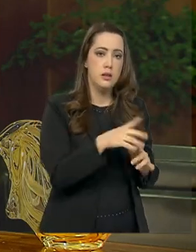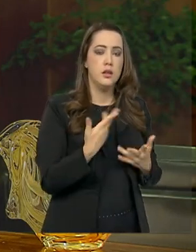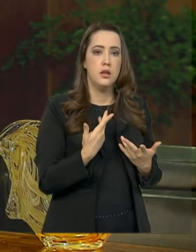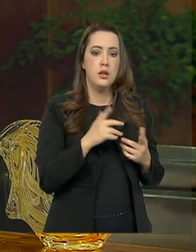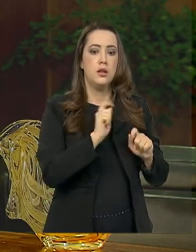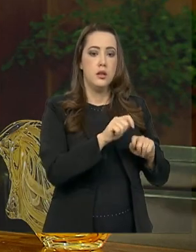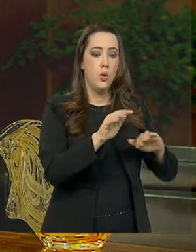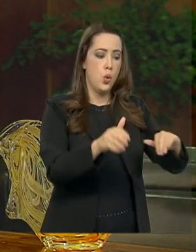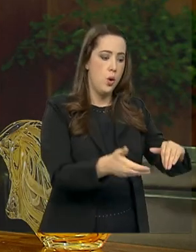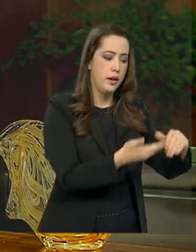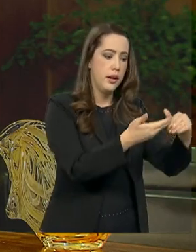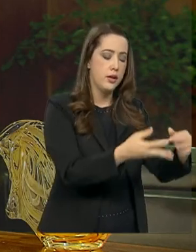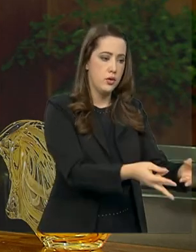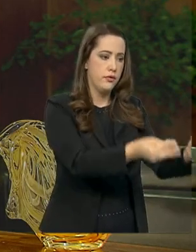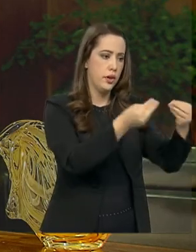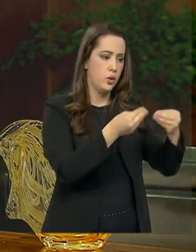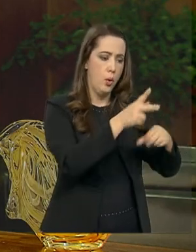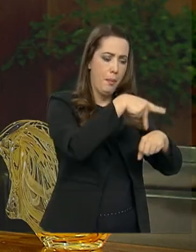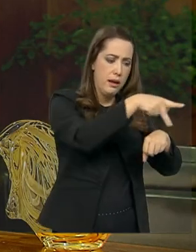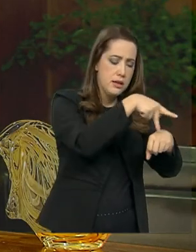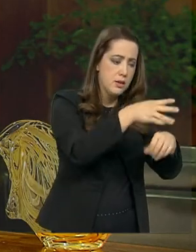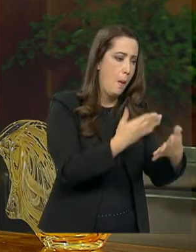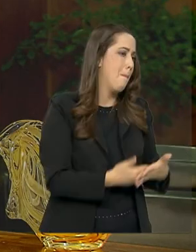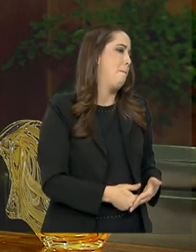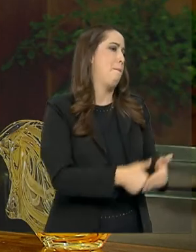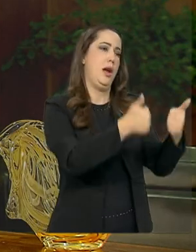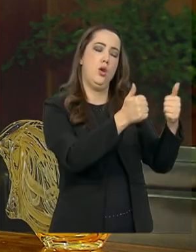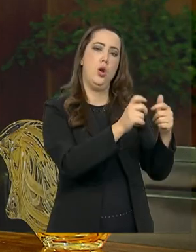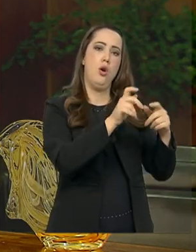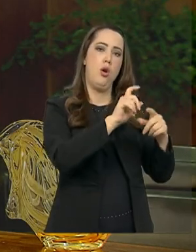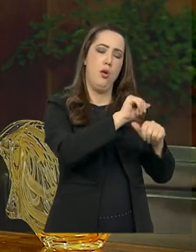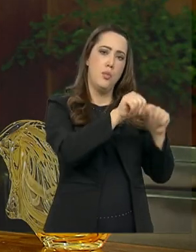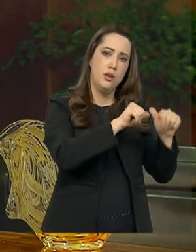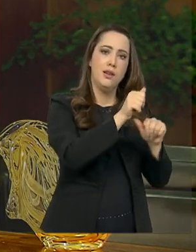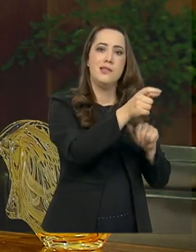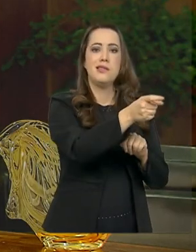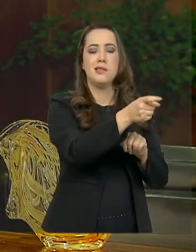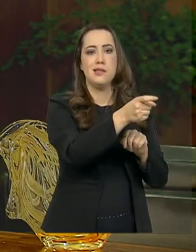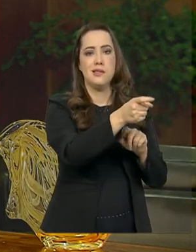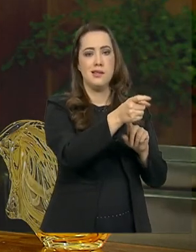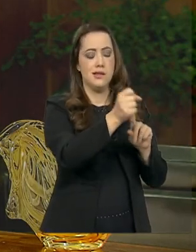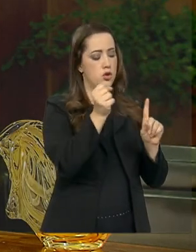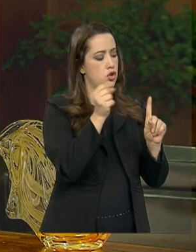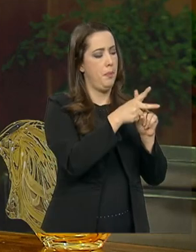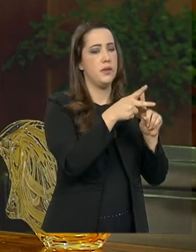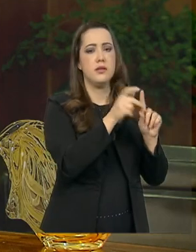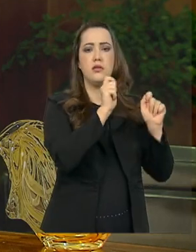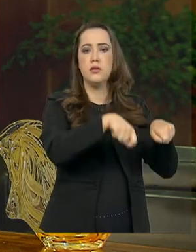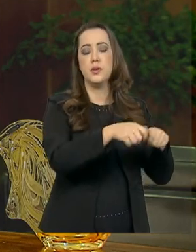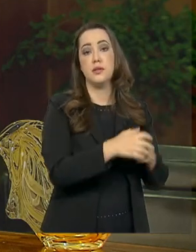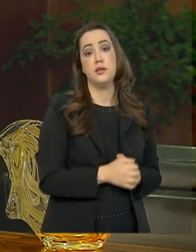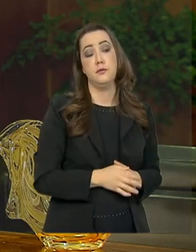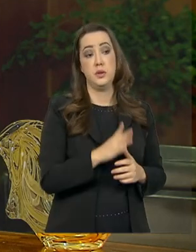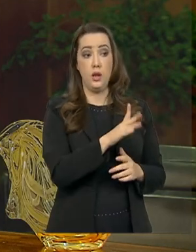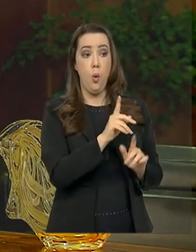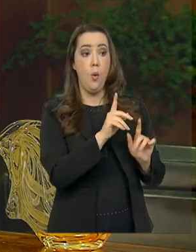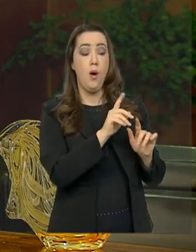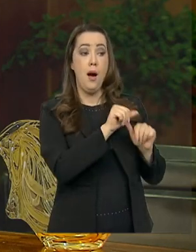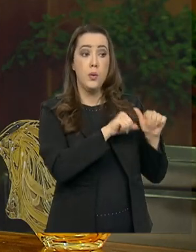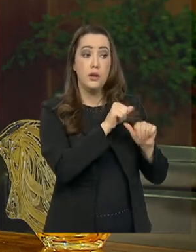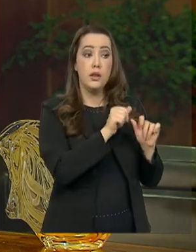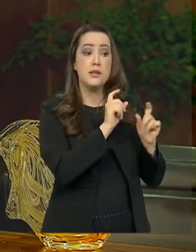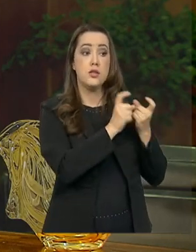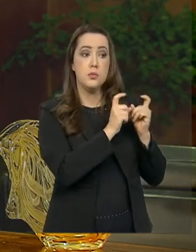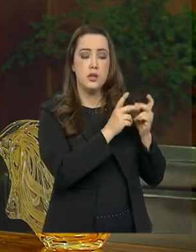reforma possível. A reforma administrativa, nós não temos uma pretensão diferente. Nós queremos a mesma coisa. Nós demos as primeiras bases